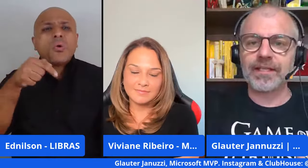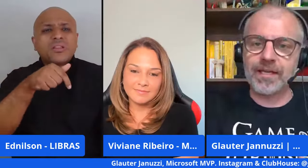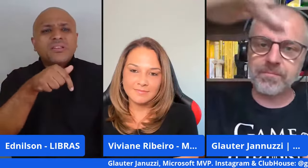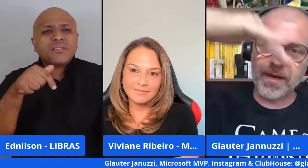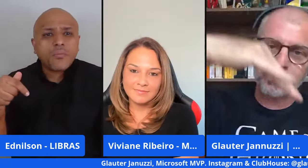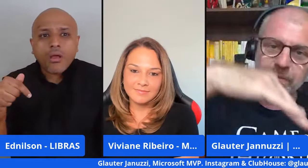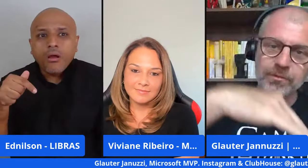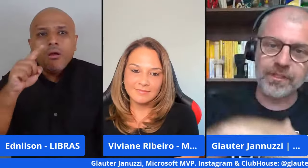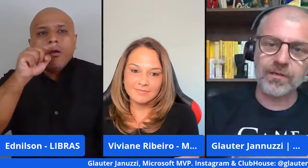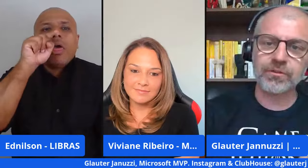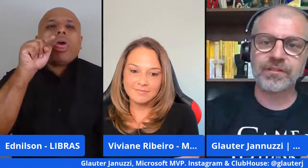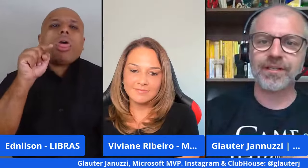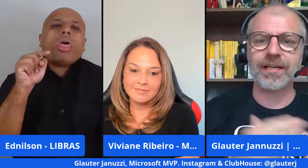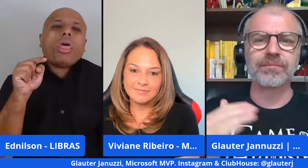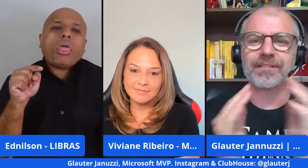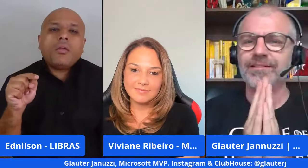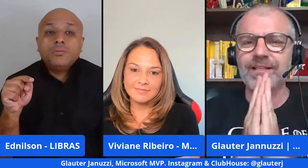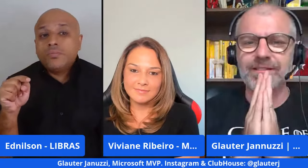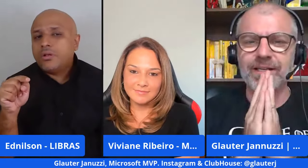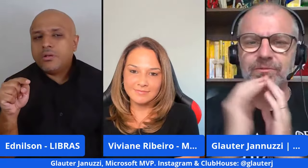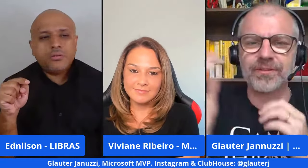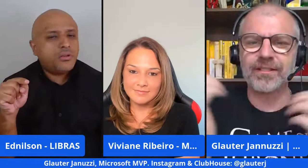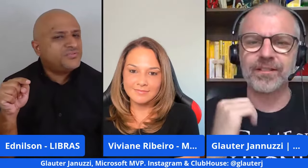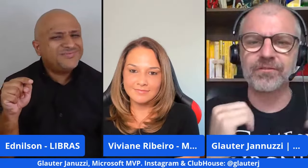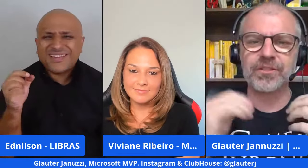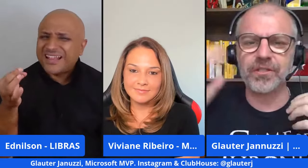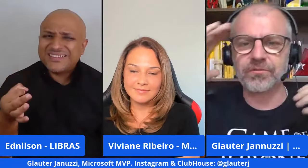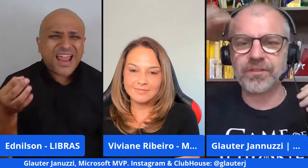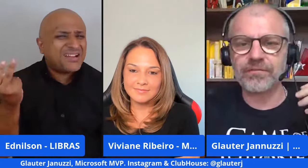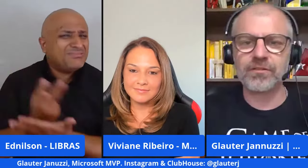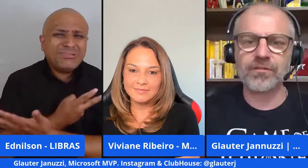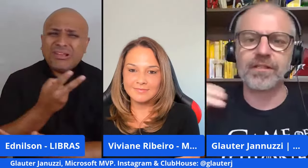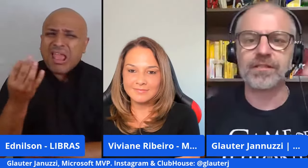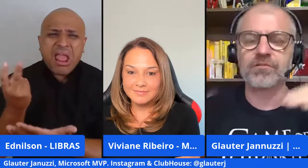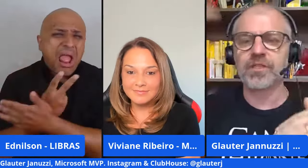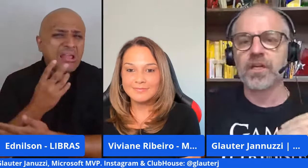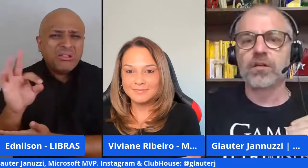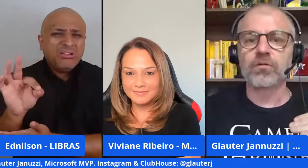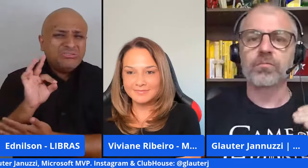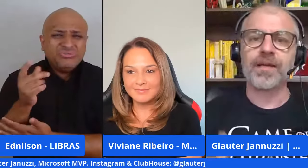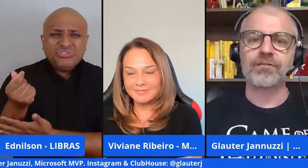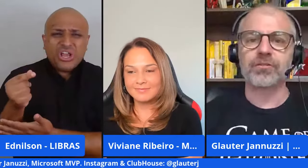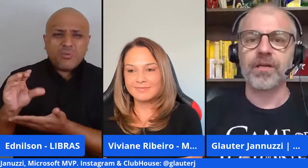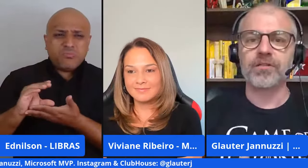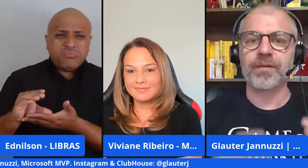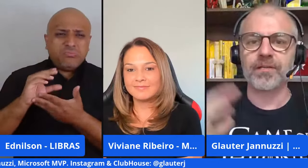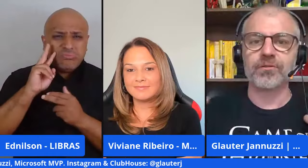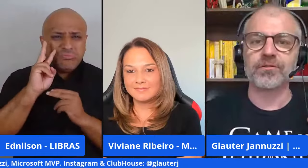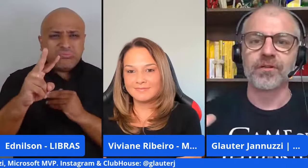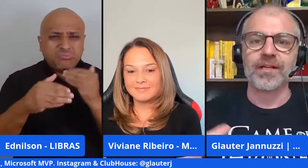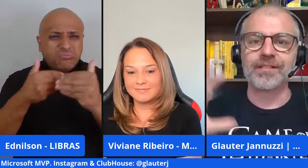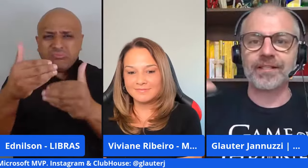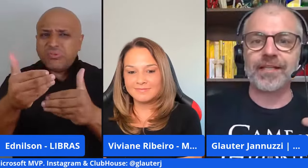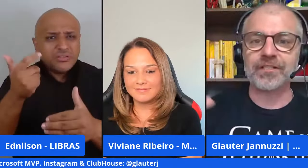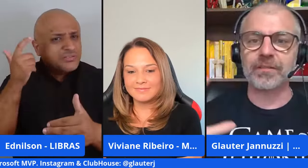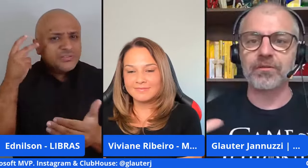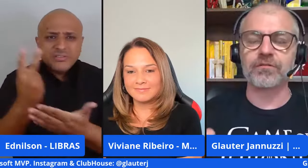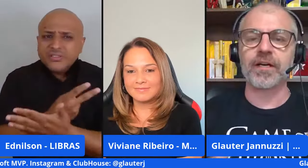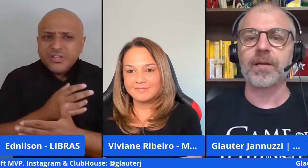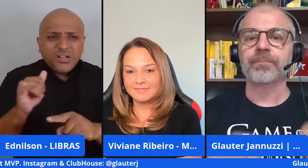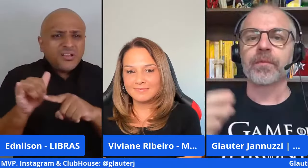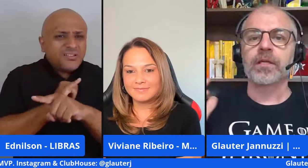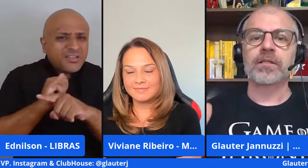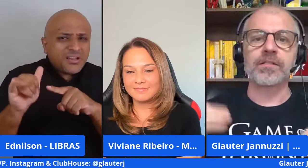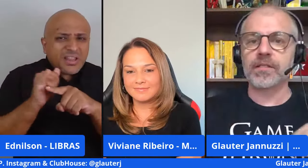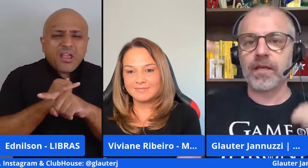você está lá embaixo na montanha russa dizendo caramba não está dando nada certo não está entrando dinheiro não tem visualização de longo prazo de médio prazo nossa estratégia está